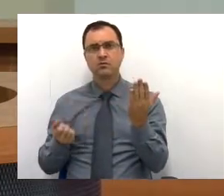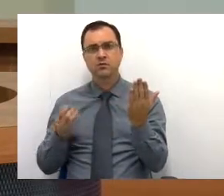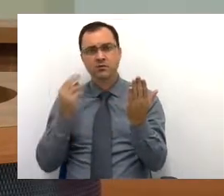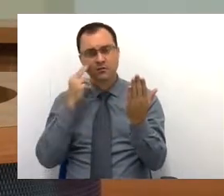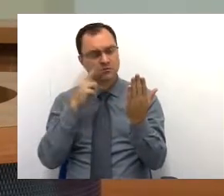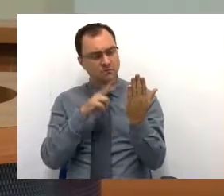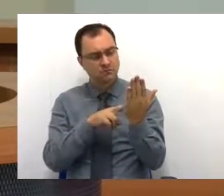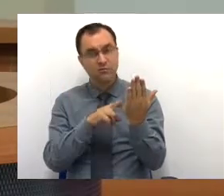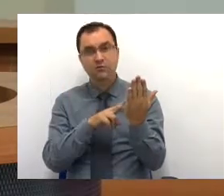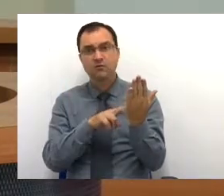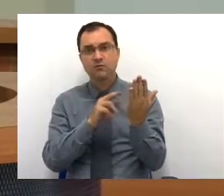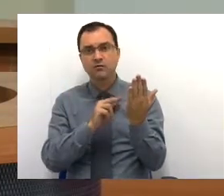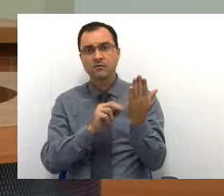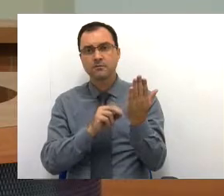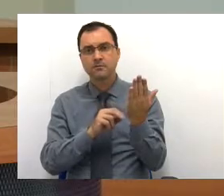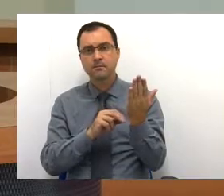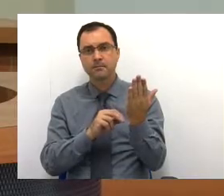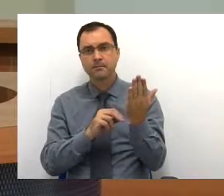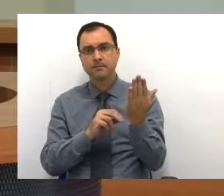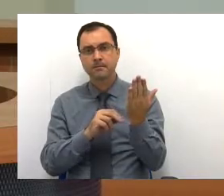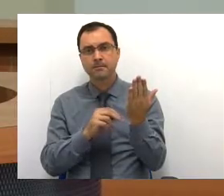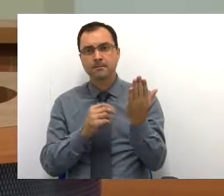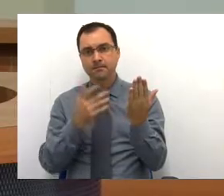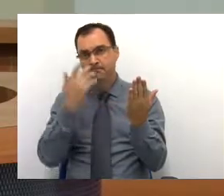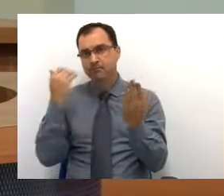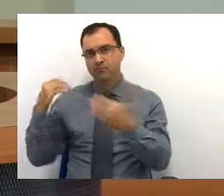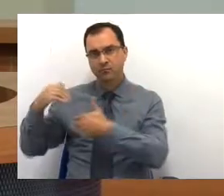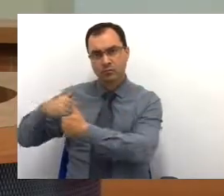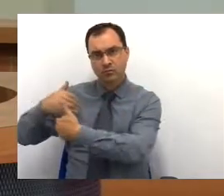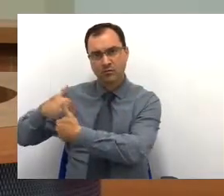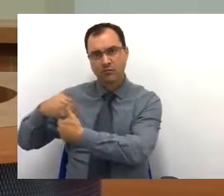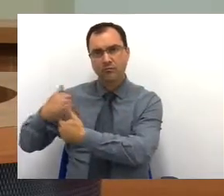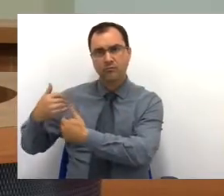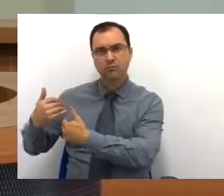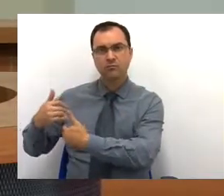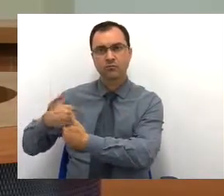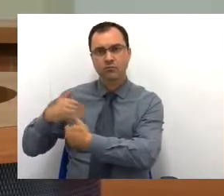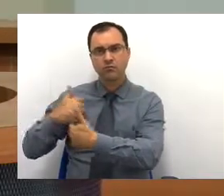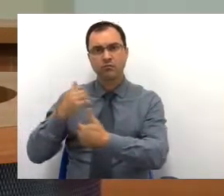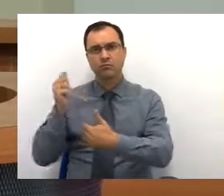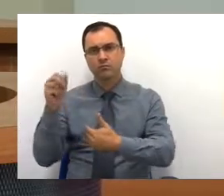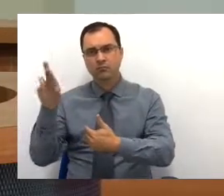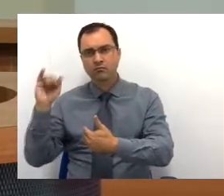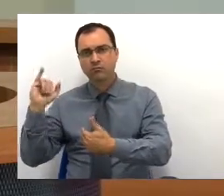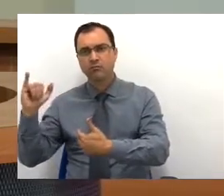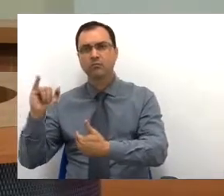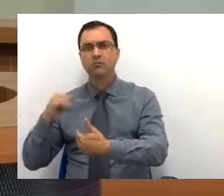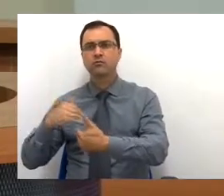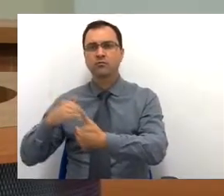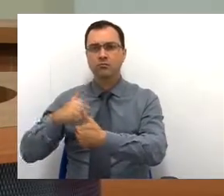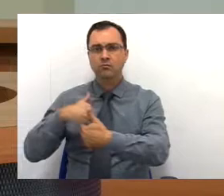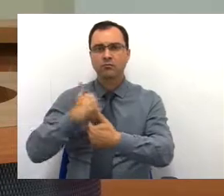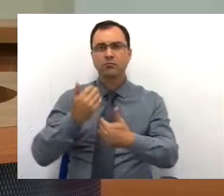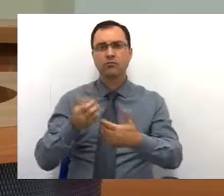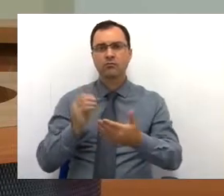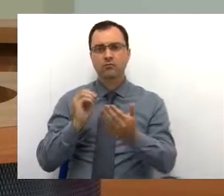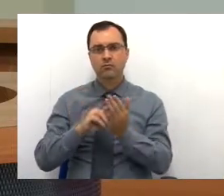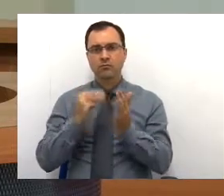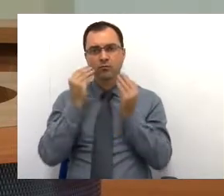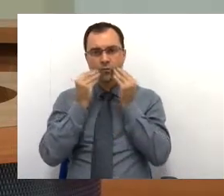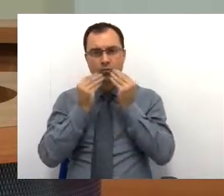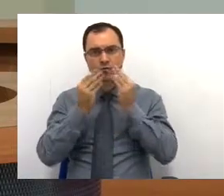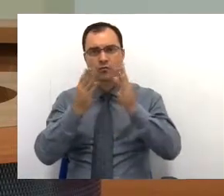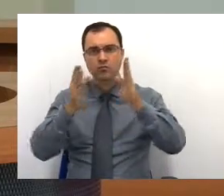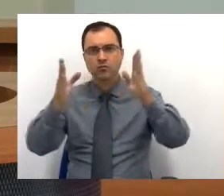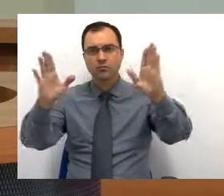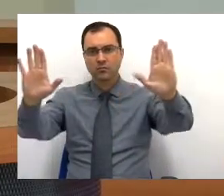disponibilizar... Estão até sugerindo, o vereador Juvan, o Ari, estão sugerindo que disponibilizassem essa apresentação para